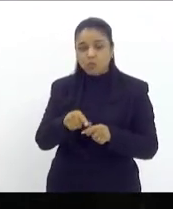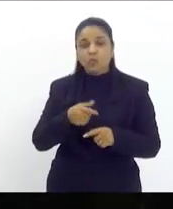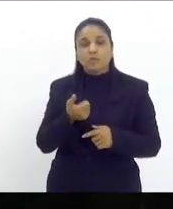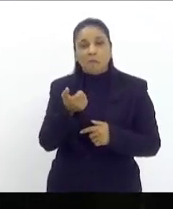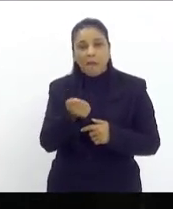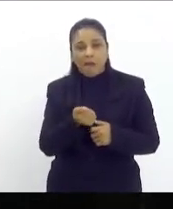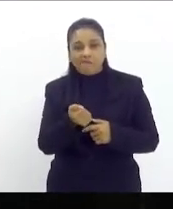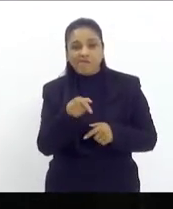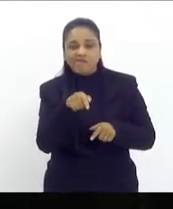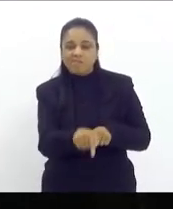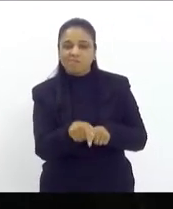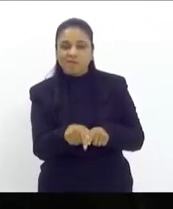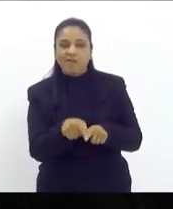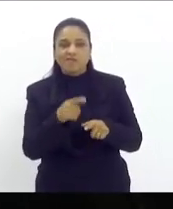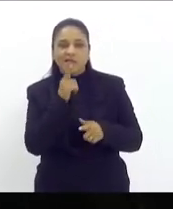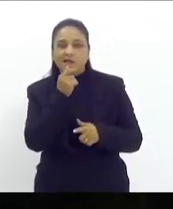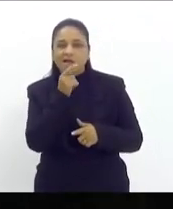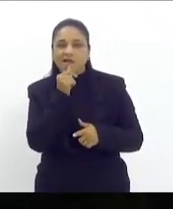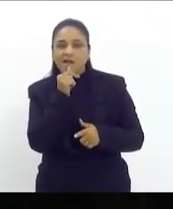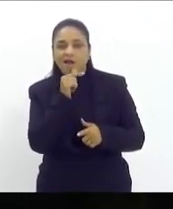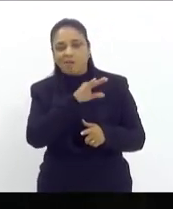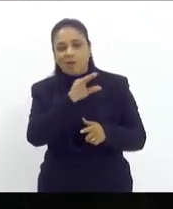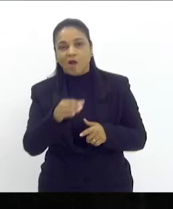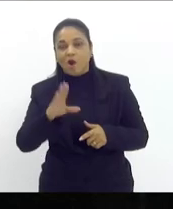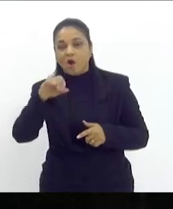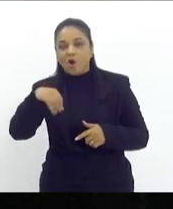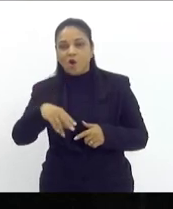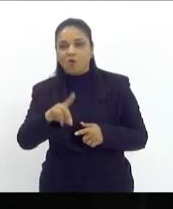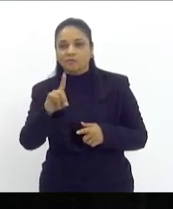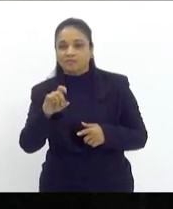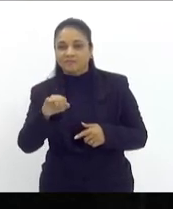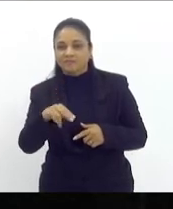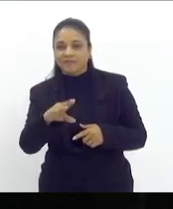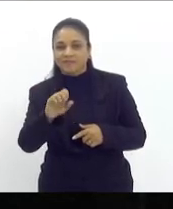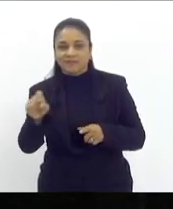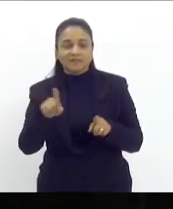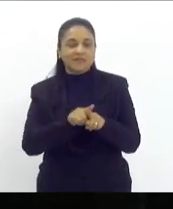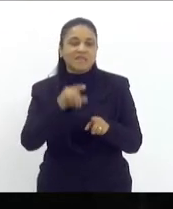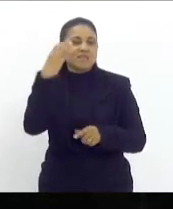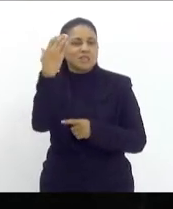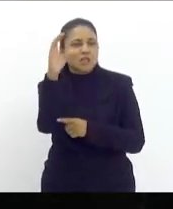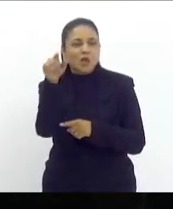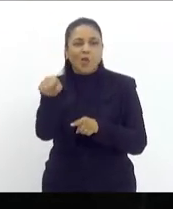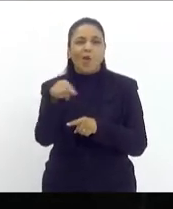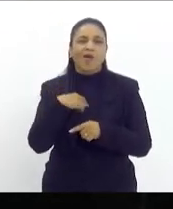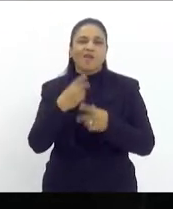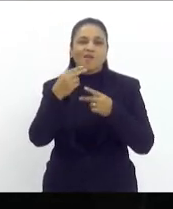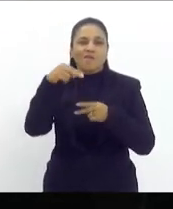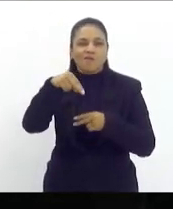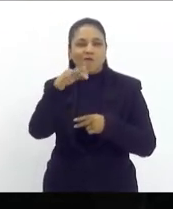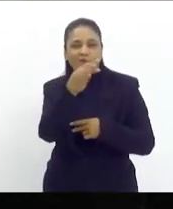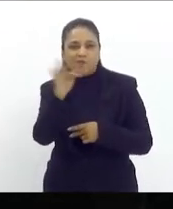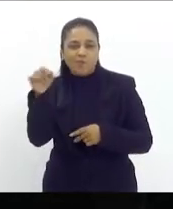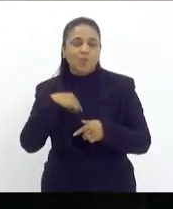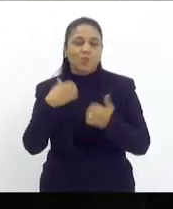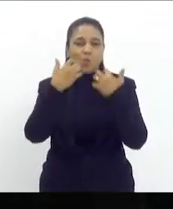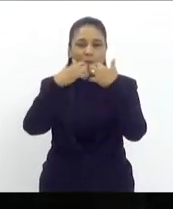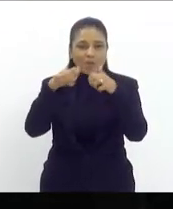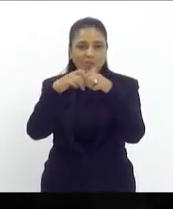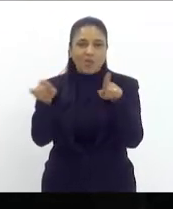da Águas da Condessa que é do mesmo grupo do Águas do Brasil que está em Niterói que está em Friburgo que está em Petrópolis